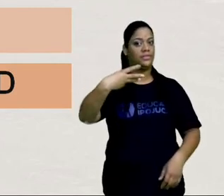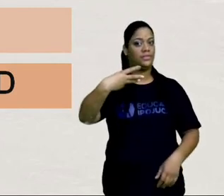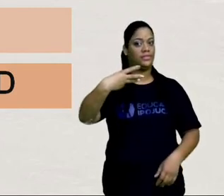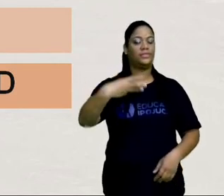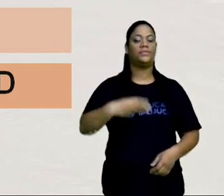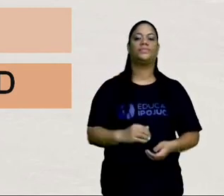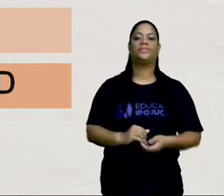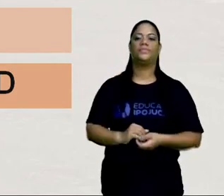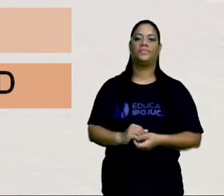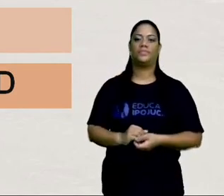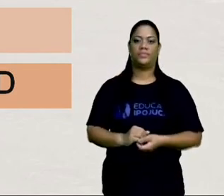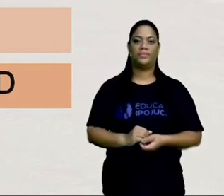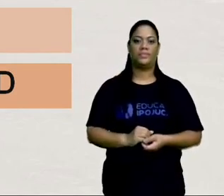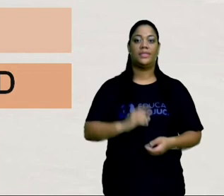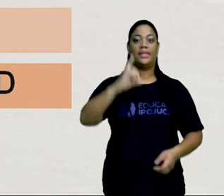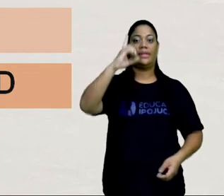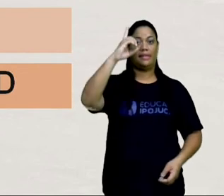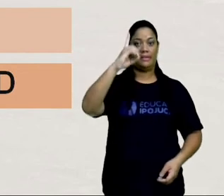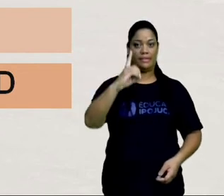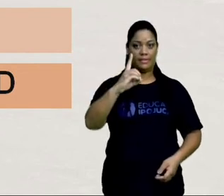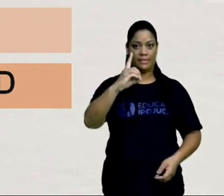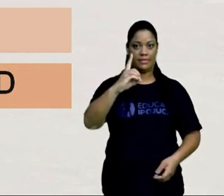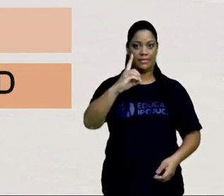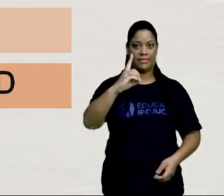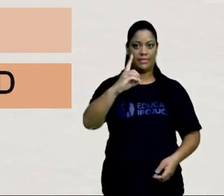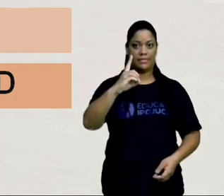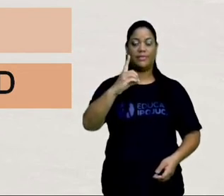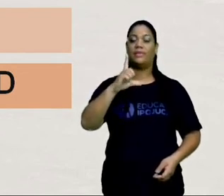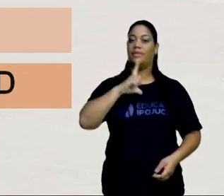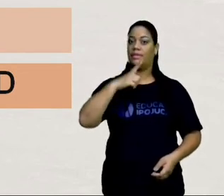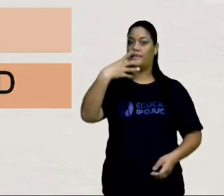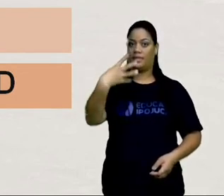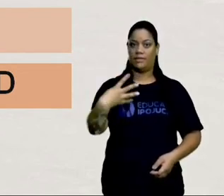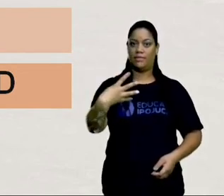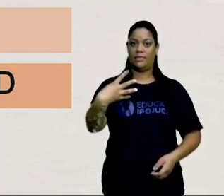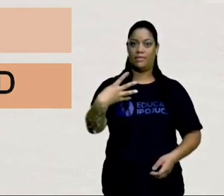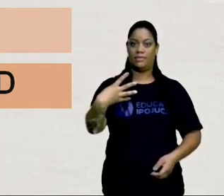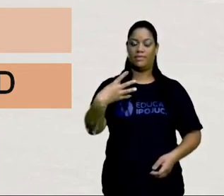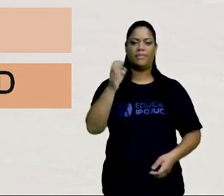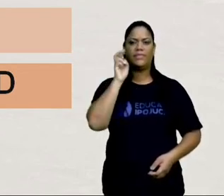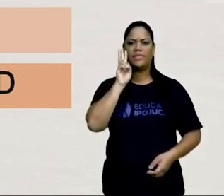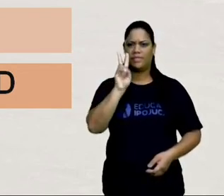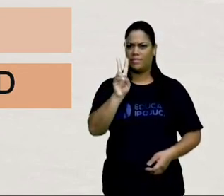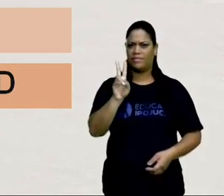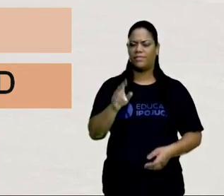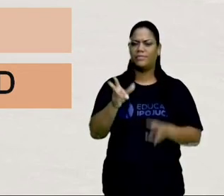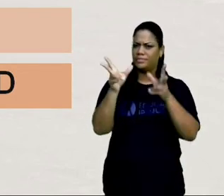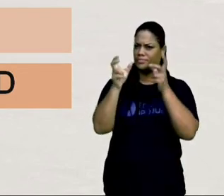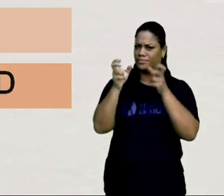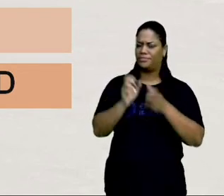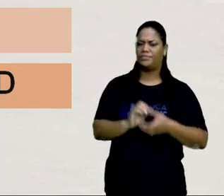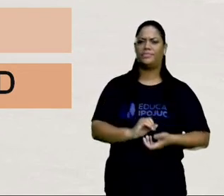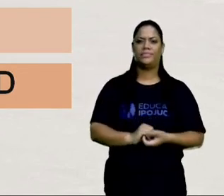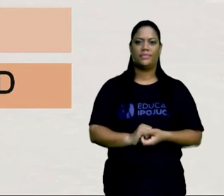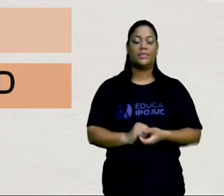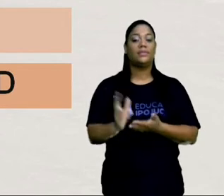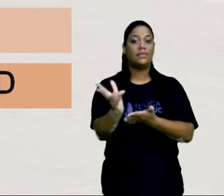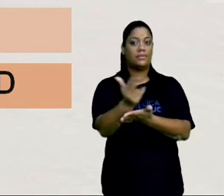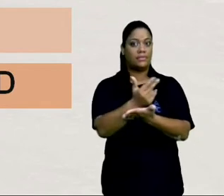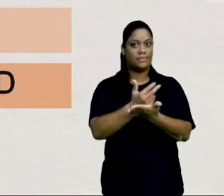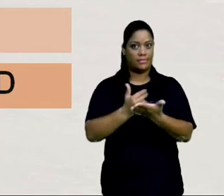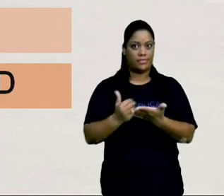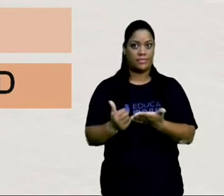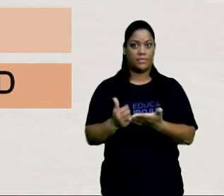E, na letra D, os que têm quatro. Percebam o seguinte. Figura completa,